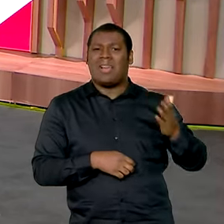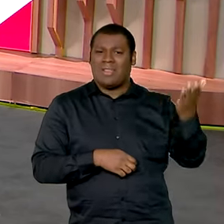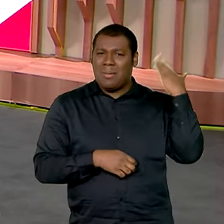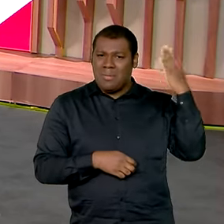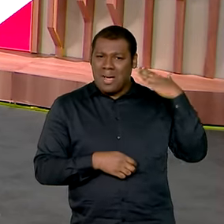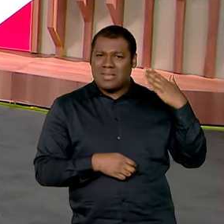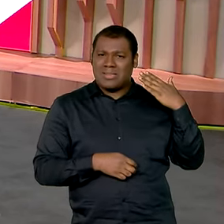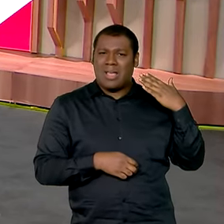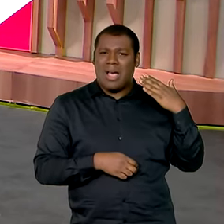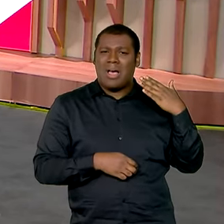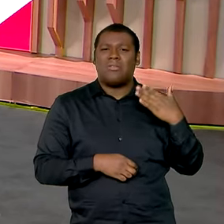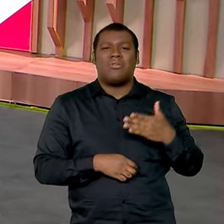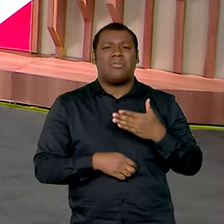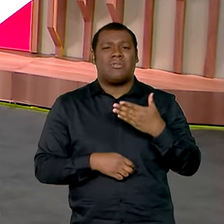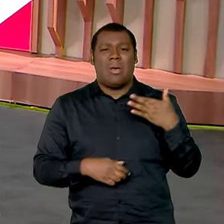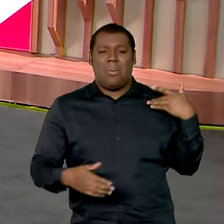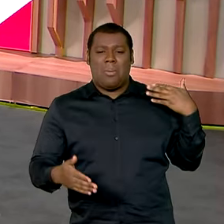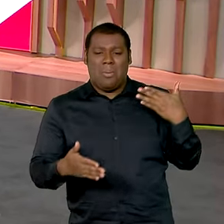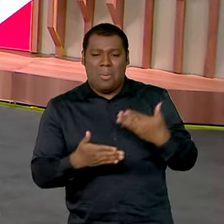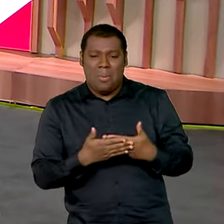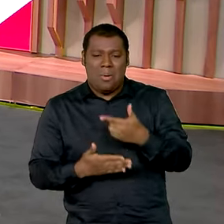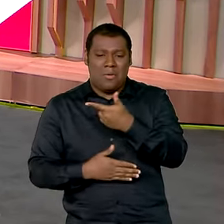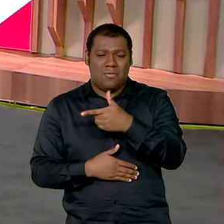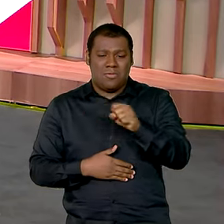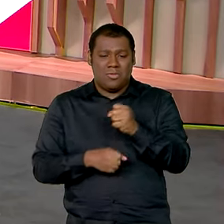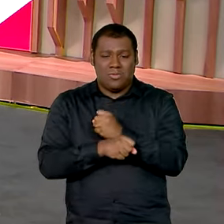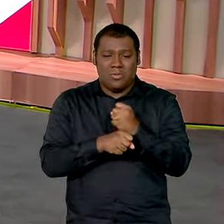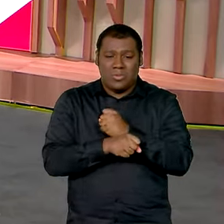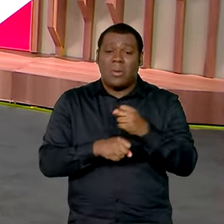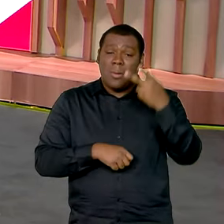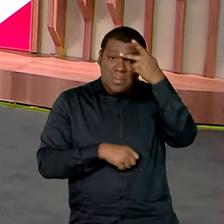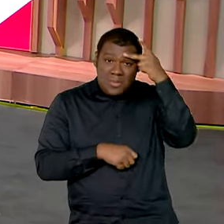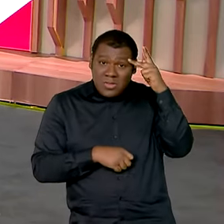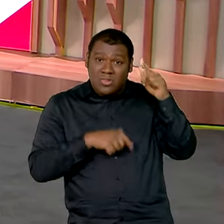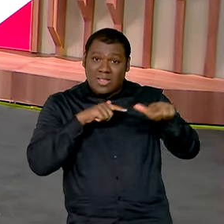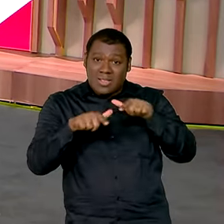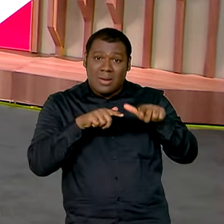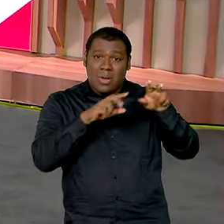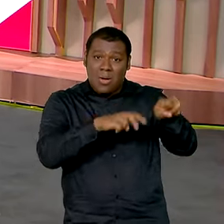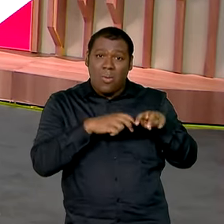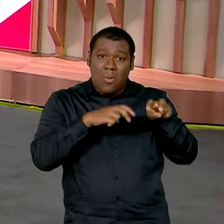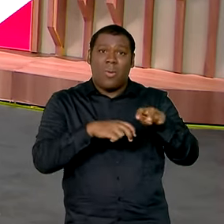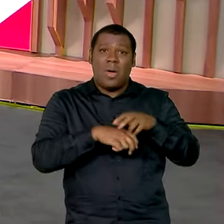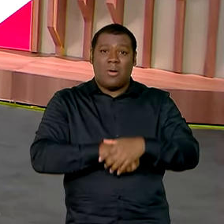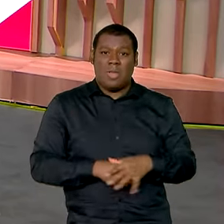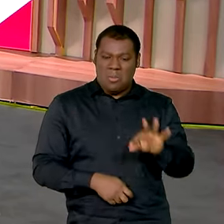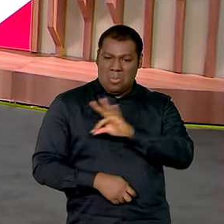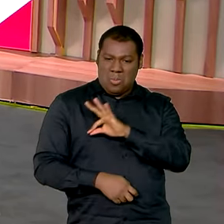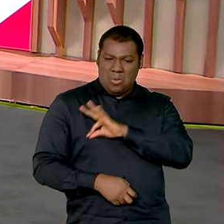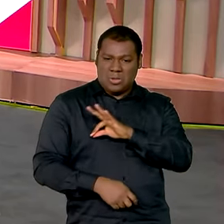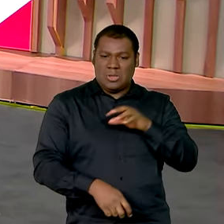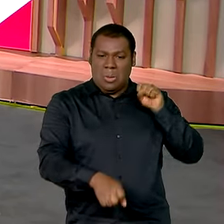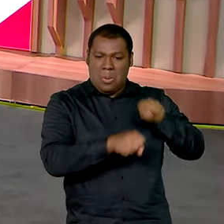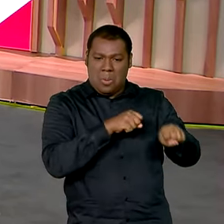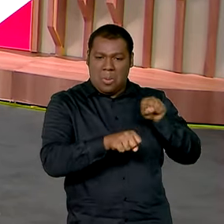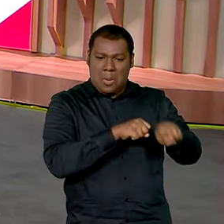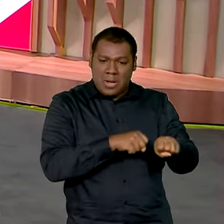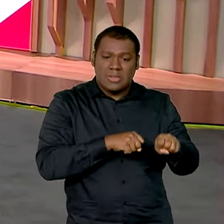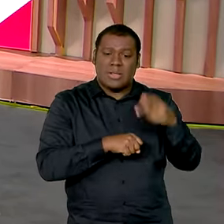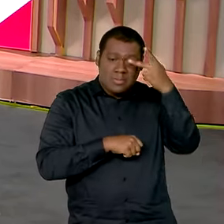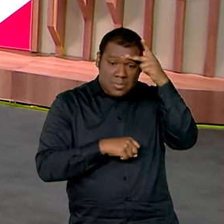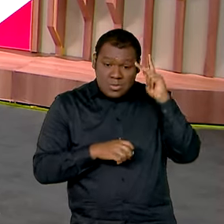naquela época 21 trabalhadores rurais foram mortos por policiais no Pará e o ministro